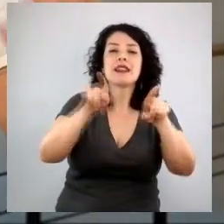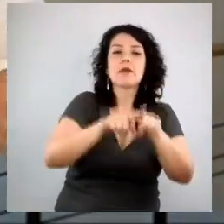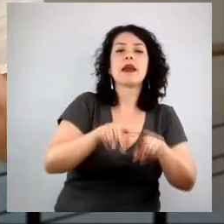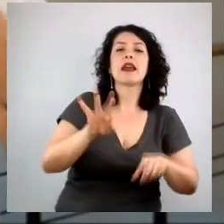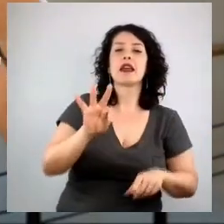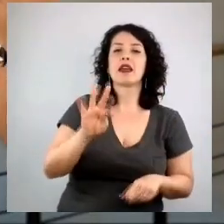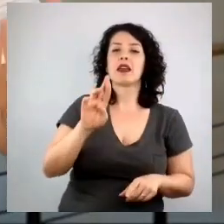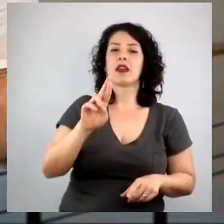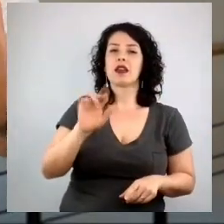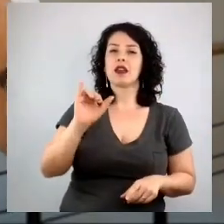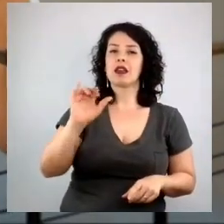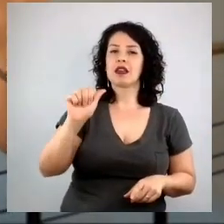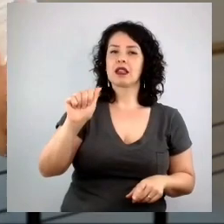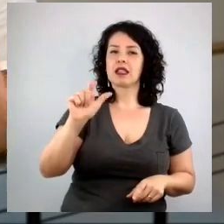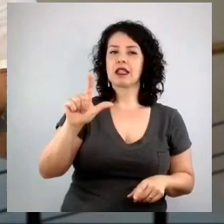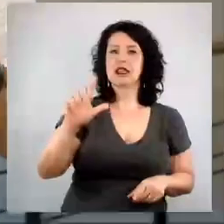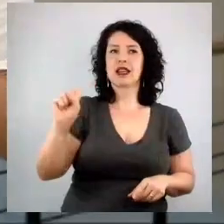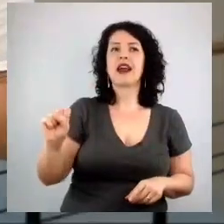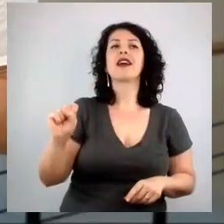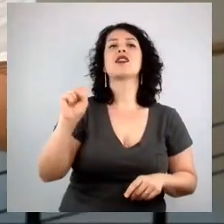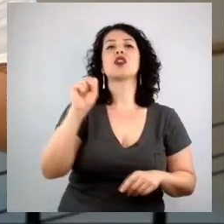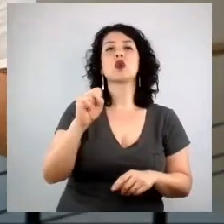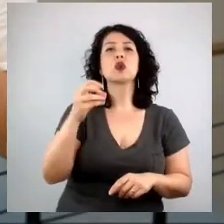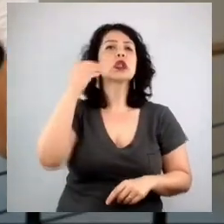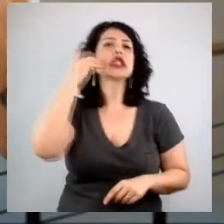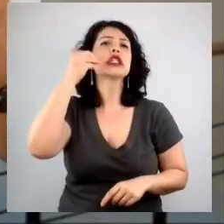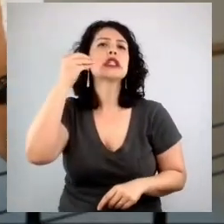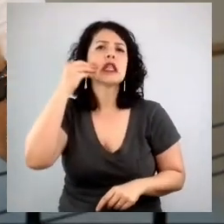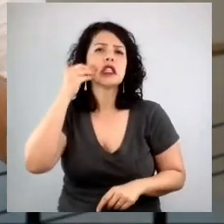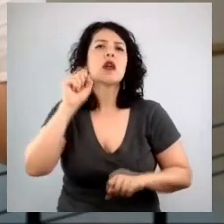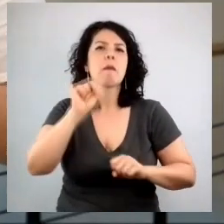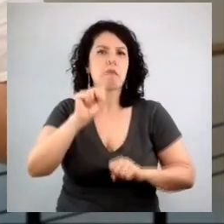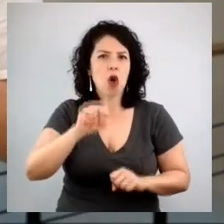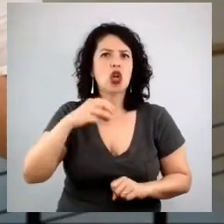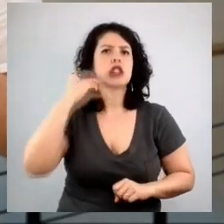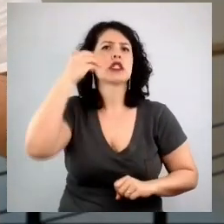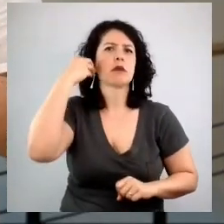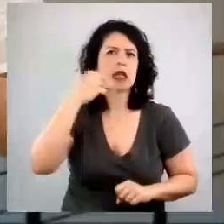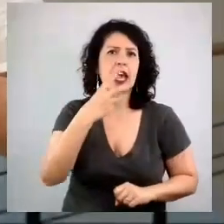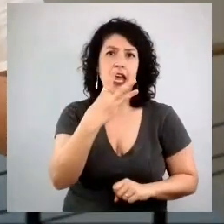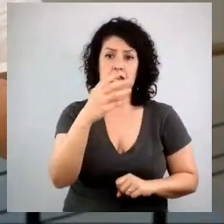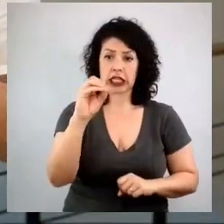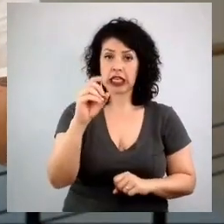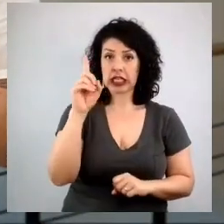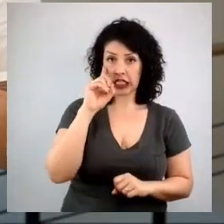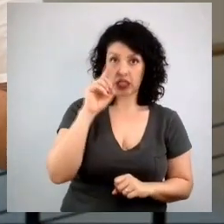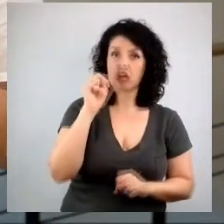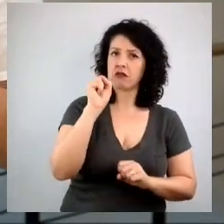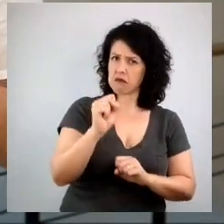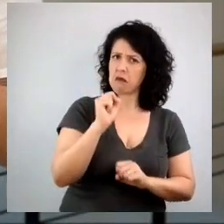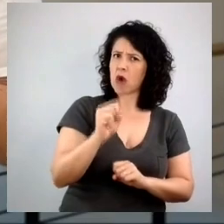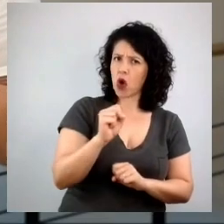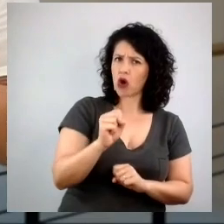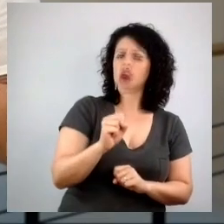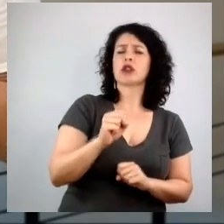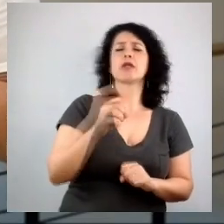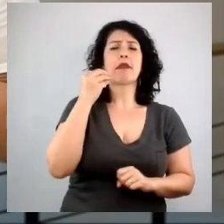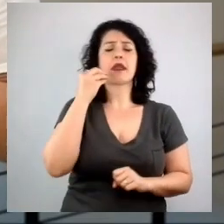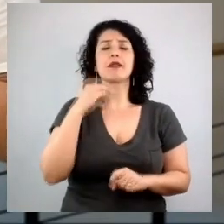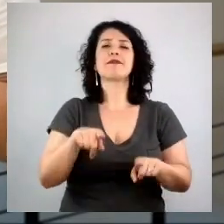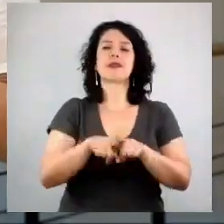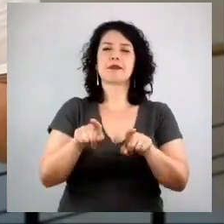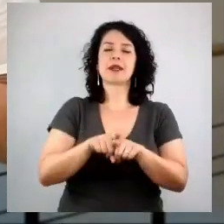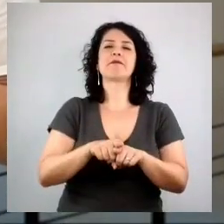experimentar e realmente ver como ele vai fazer a diferença no dia a dia do trabalho de desenvolvimento de estratégia. E é isso, galera. Espero